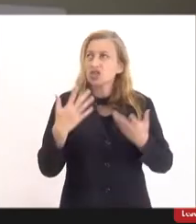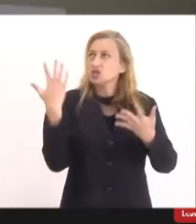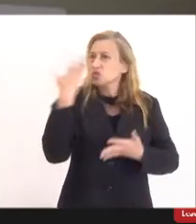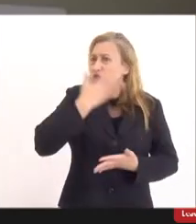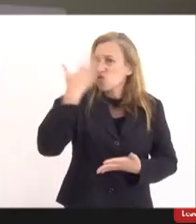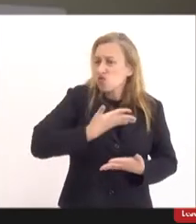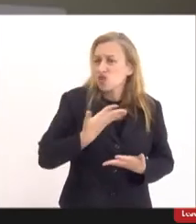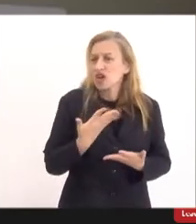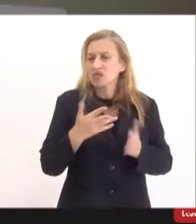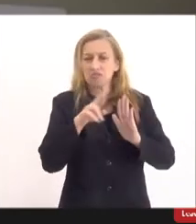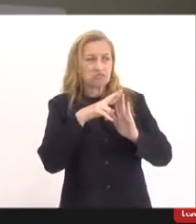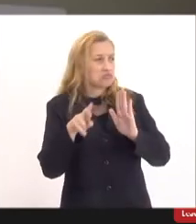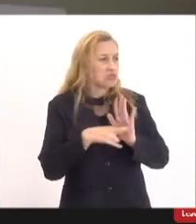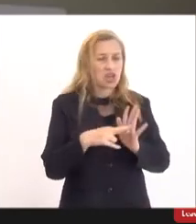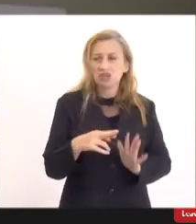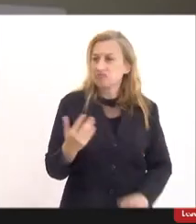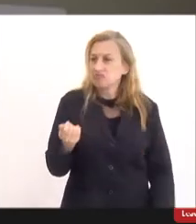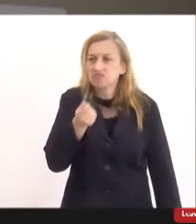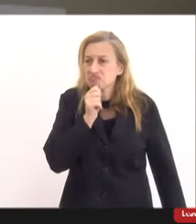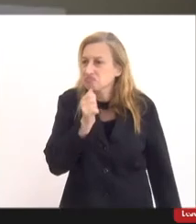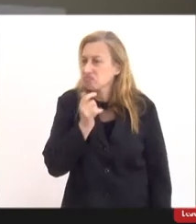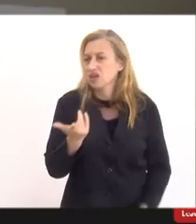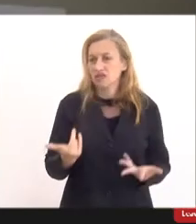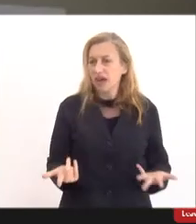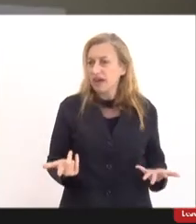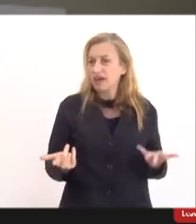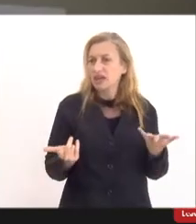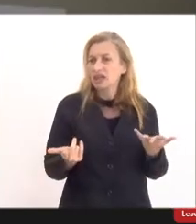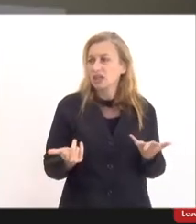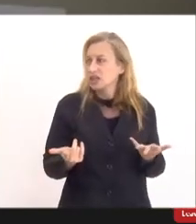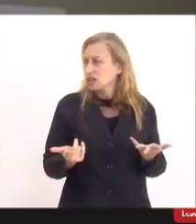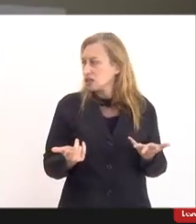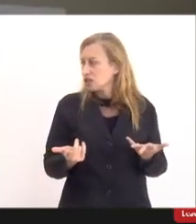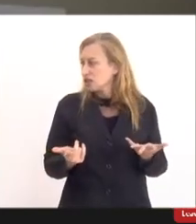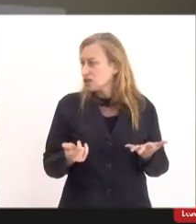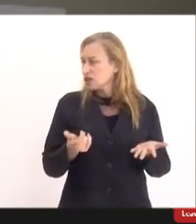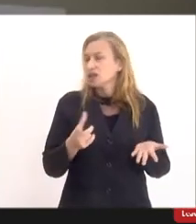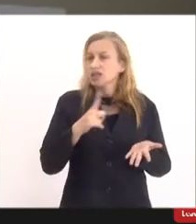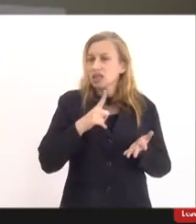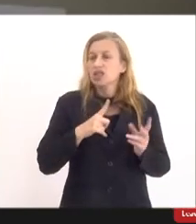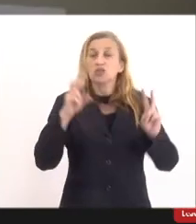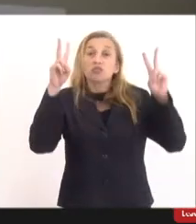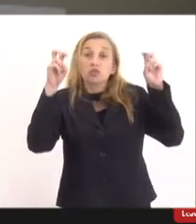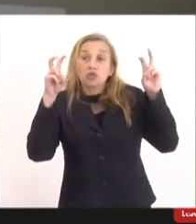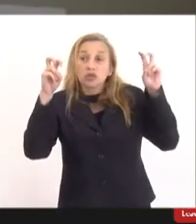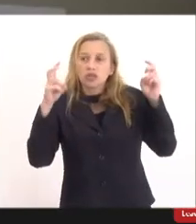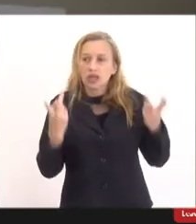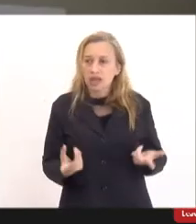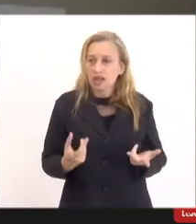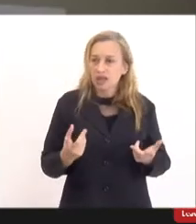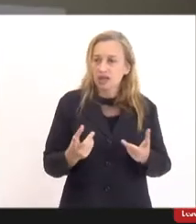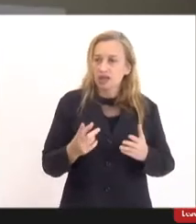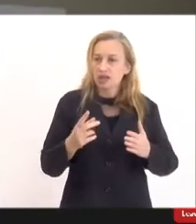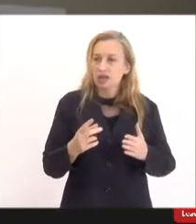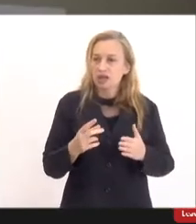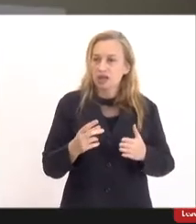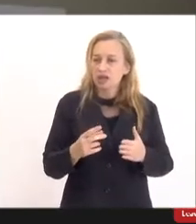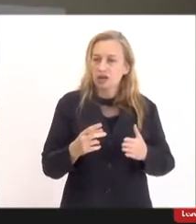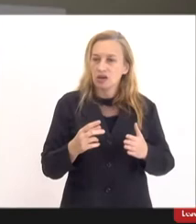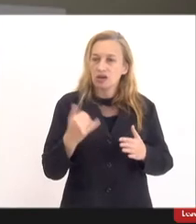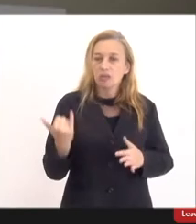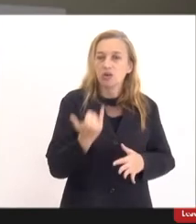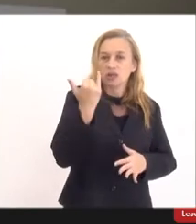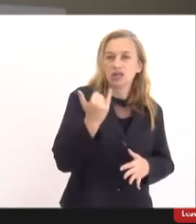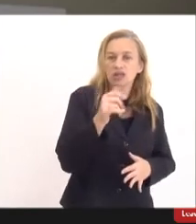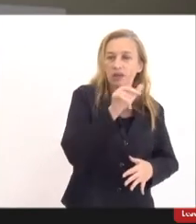em nenhuma das normas que existem sobre o tema qualquer hierarquia entre o PNI e o